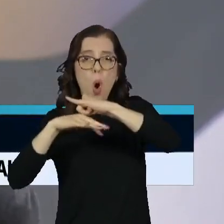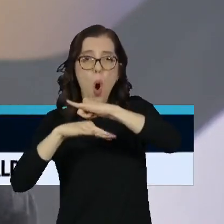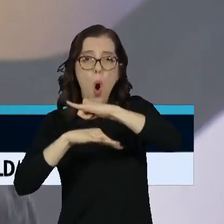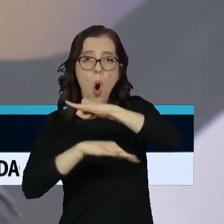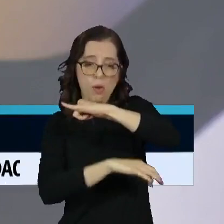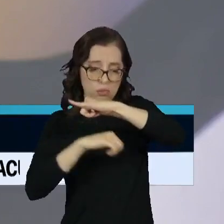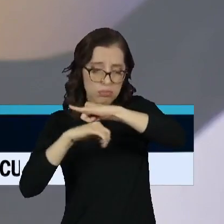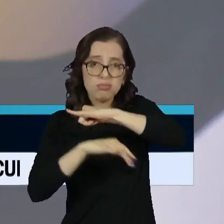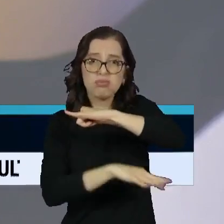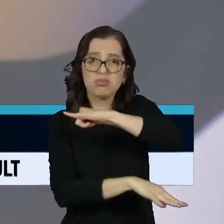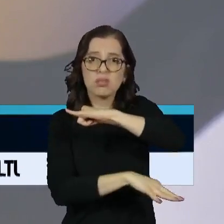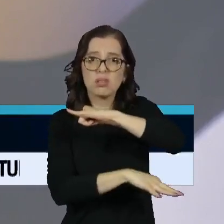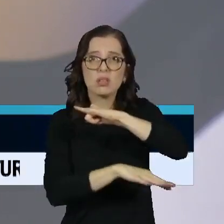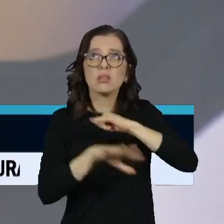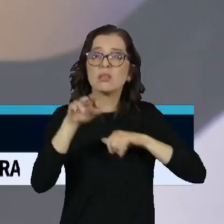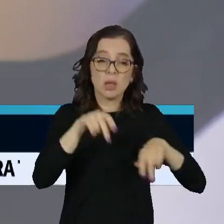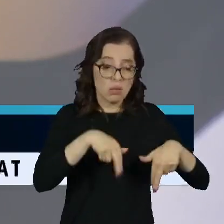sendo utilizado pelos fazendeiros. Obrigado. Obrigado.